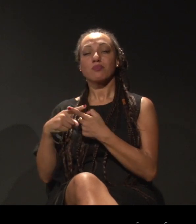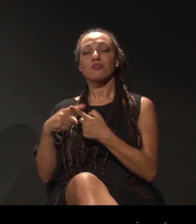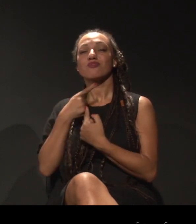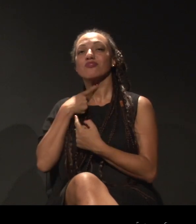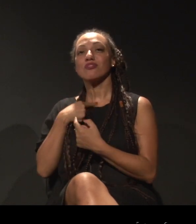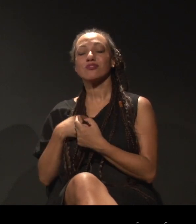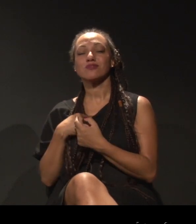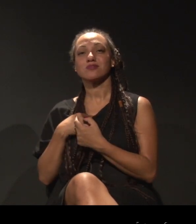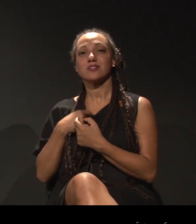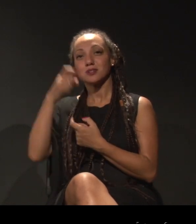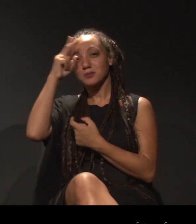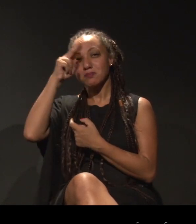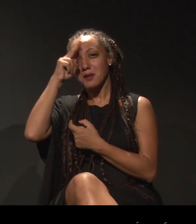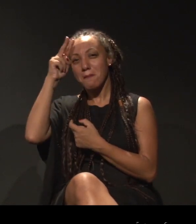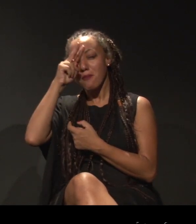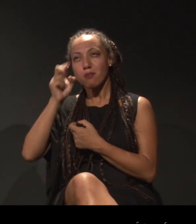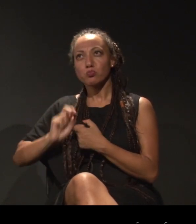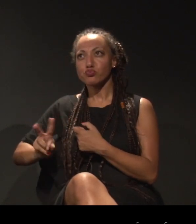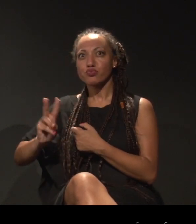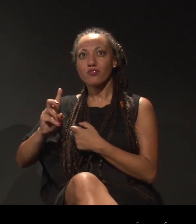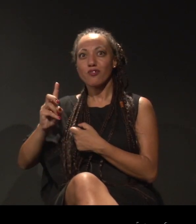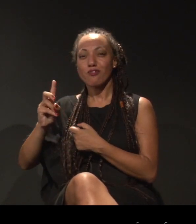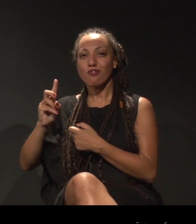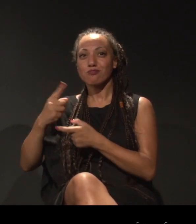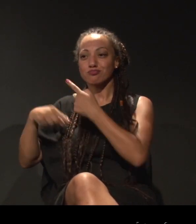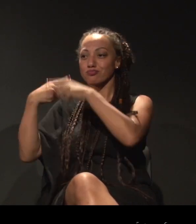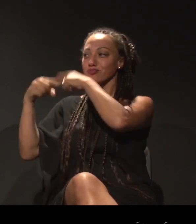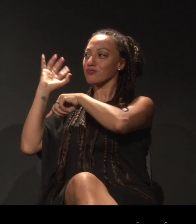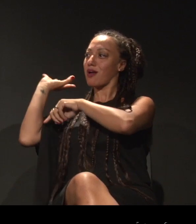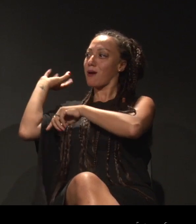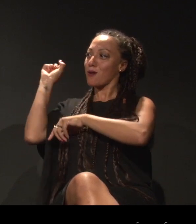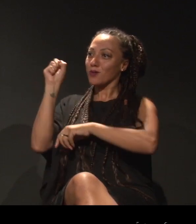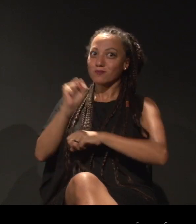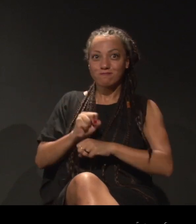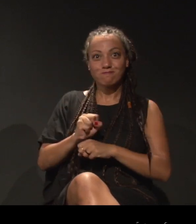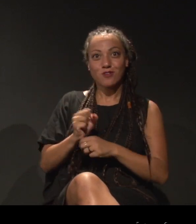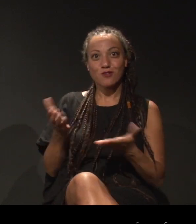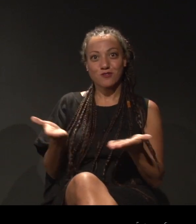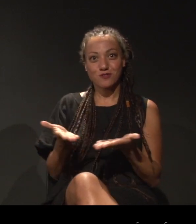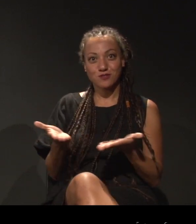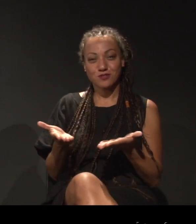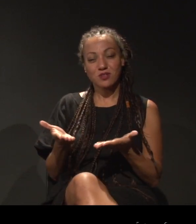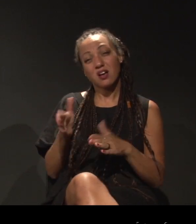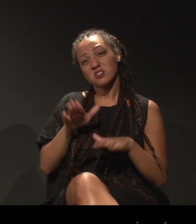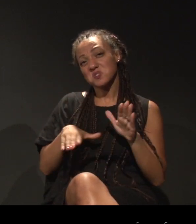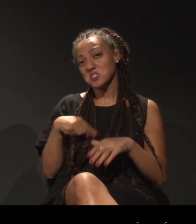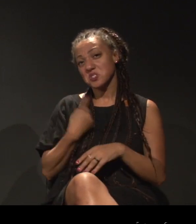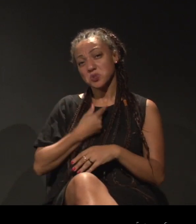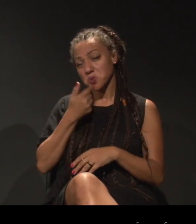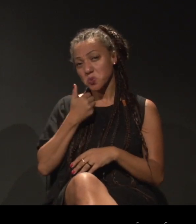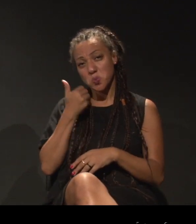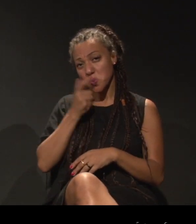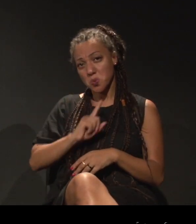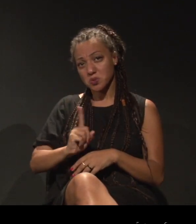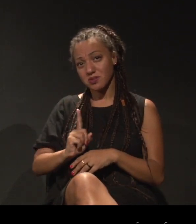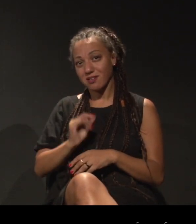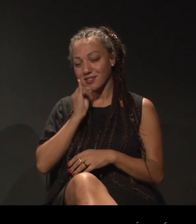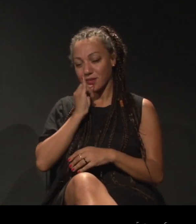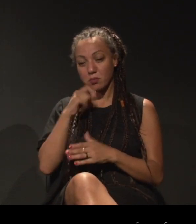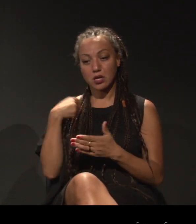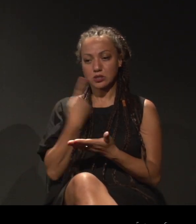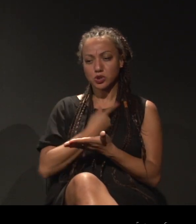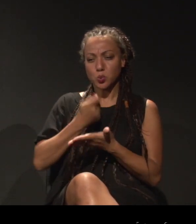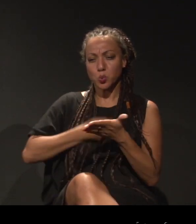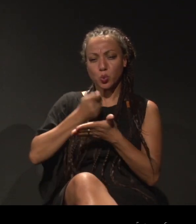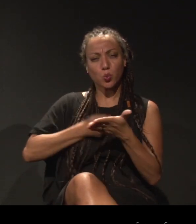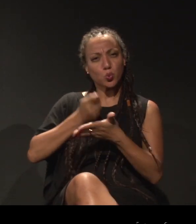sabe? E para tentar... Às vezes, a gente mesmo não consegue, dentro da nossa própria luta